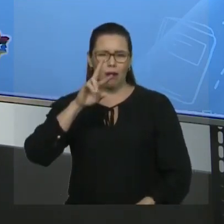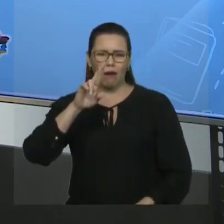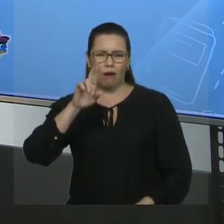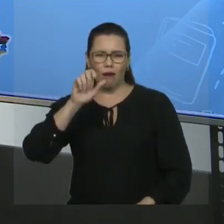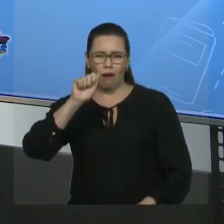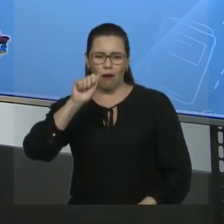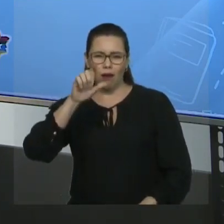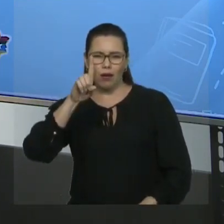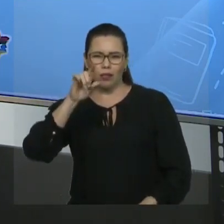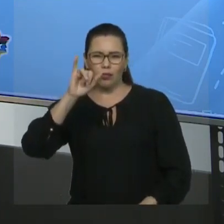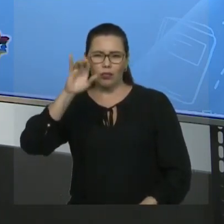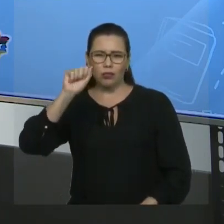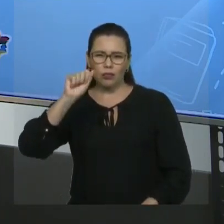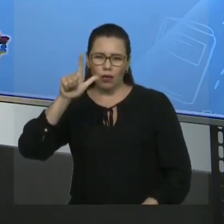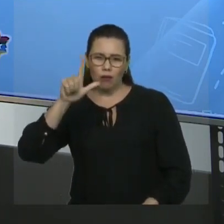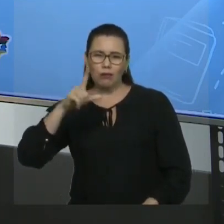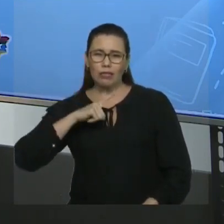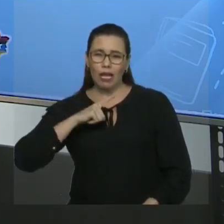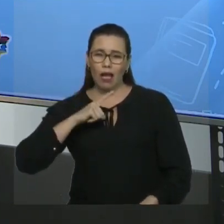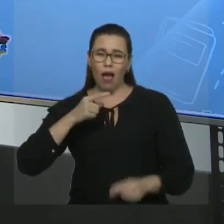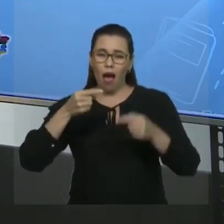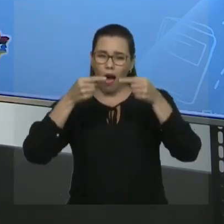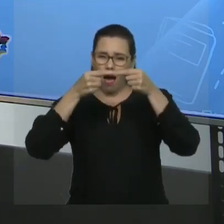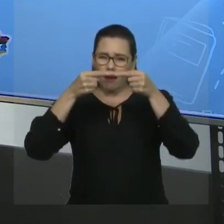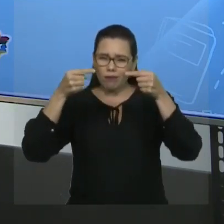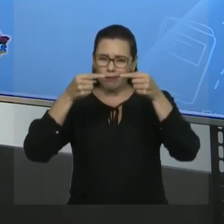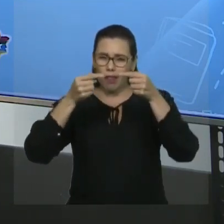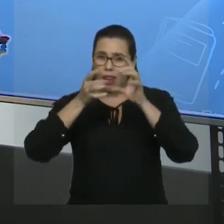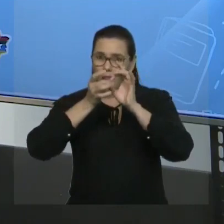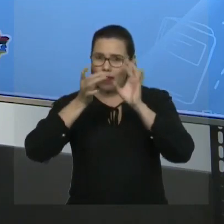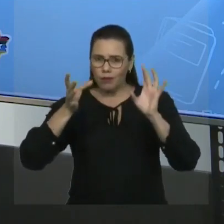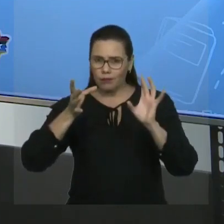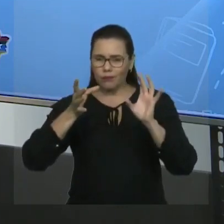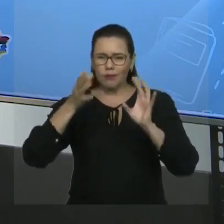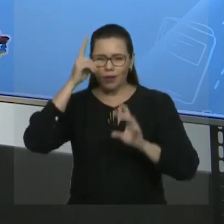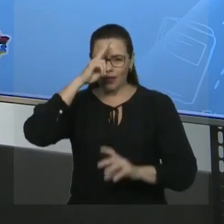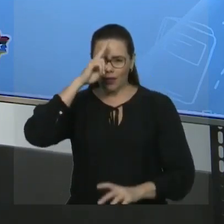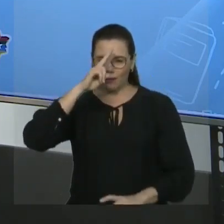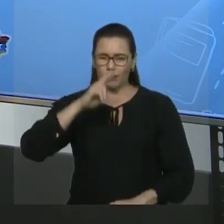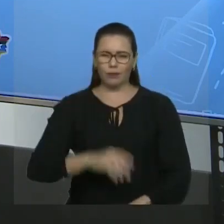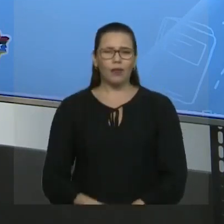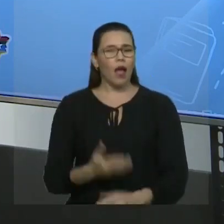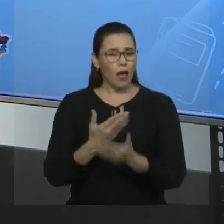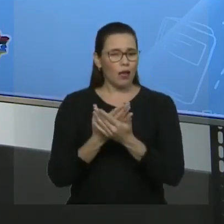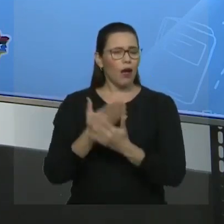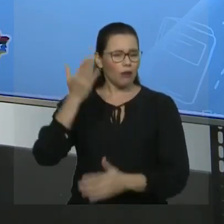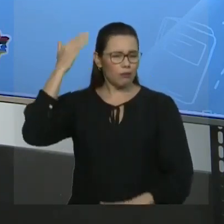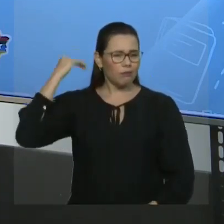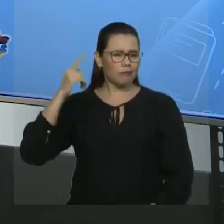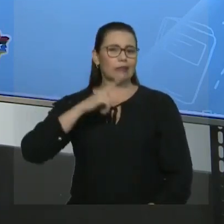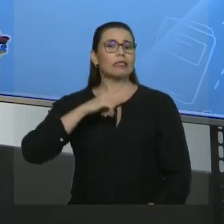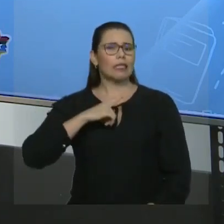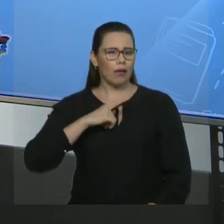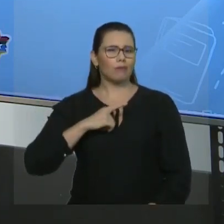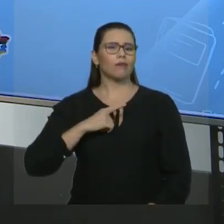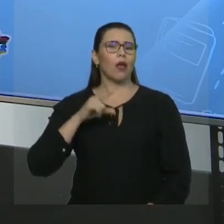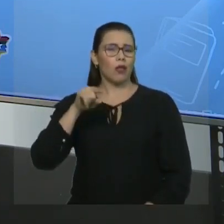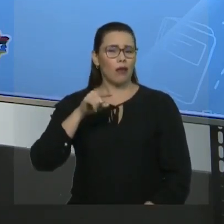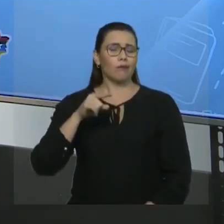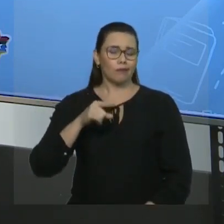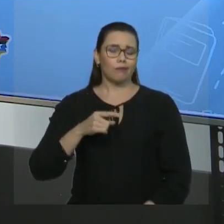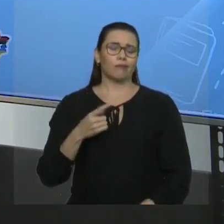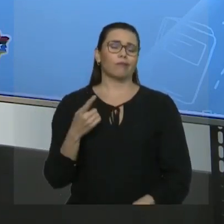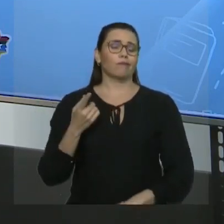compostos que apresentam valência livre? Volte lá no slide anterior, no vídeo anterior, que nós trabalhamos muito bem sobre essa parte de